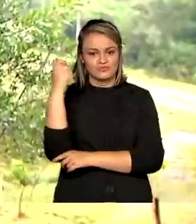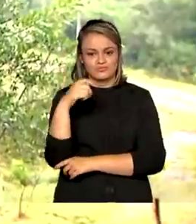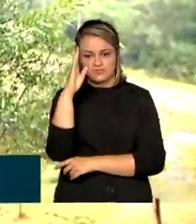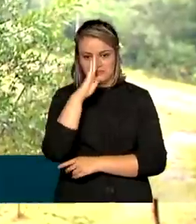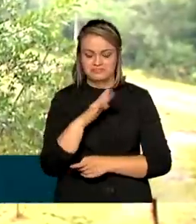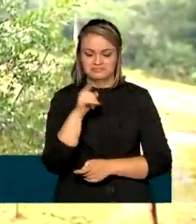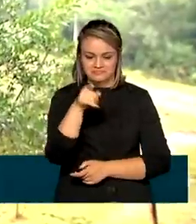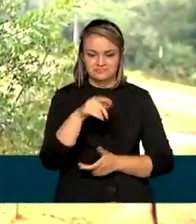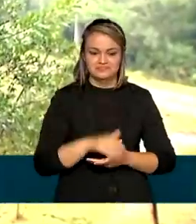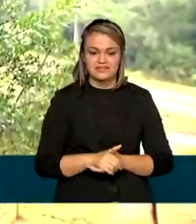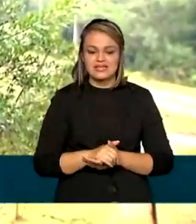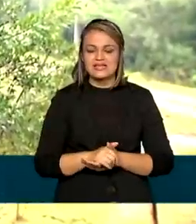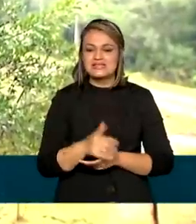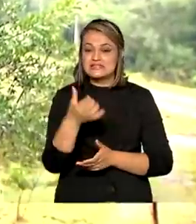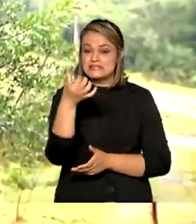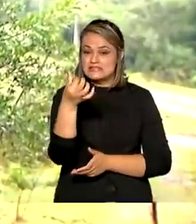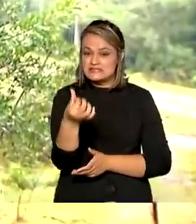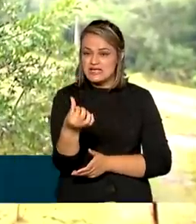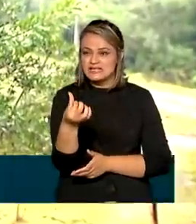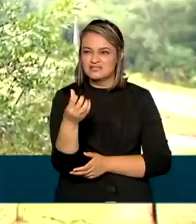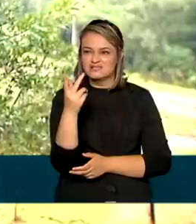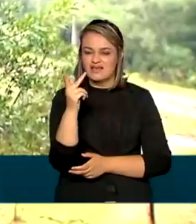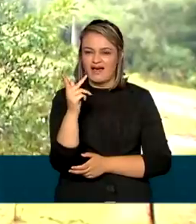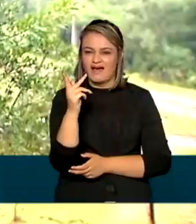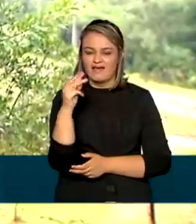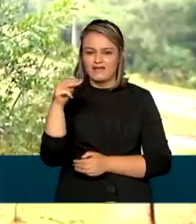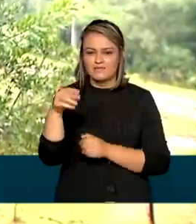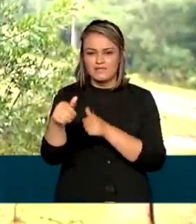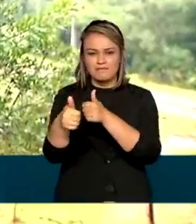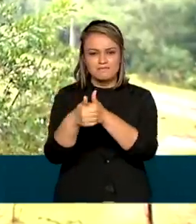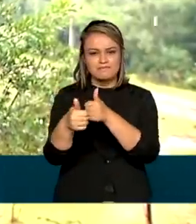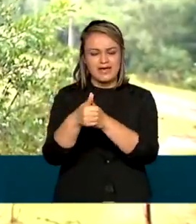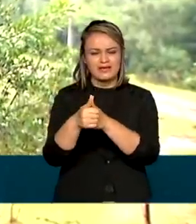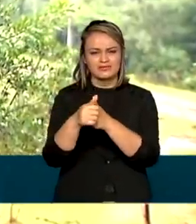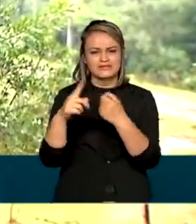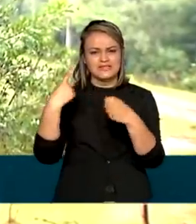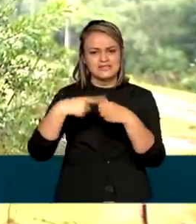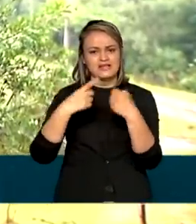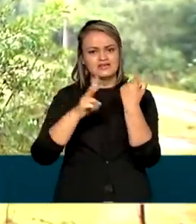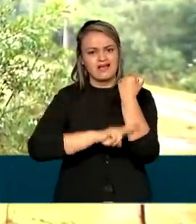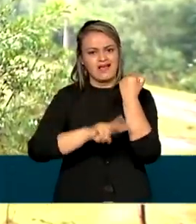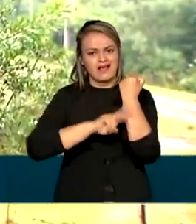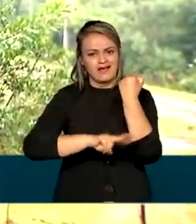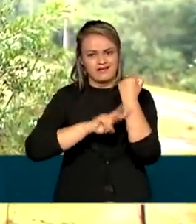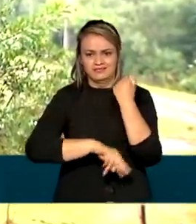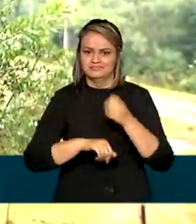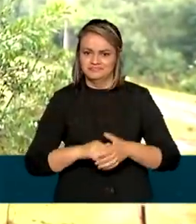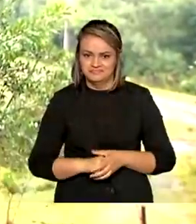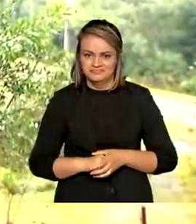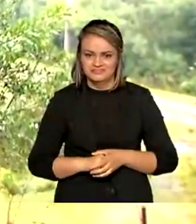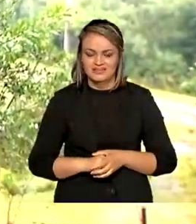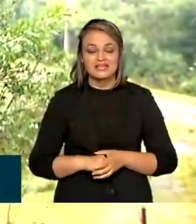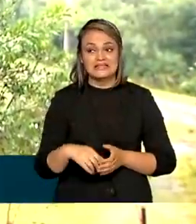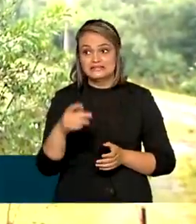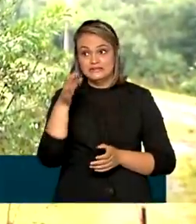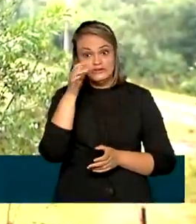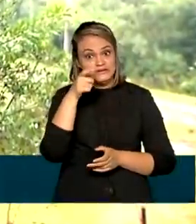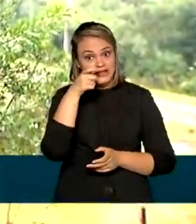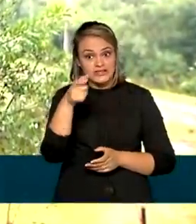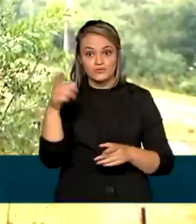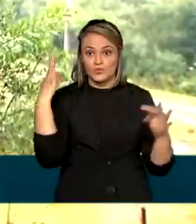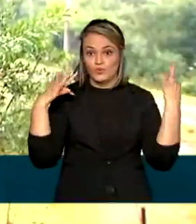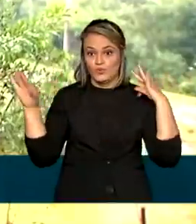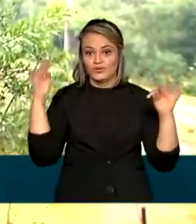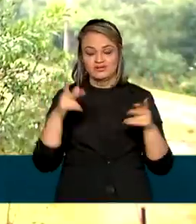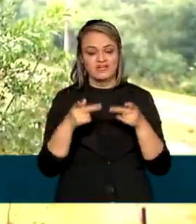A Floresta Nacional fica a 6 quilômetros do centro de Canela, ou seja, praticamente dentro da cidade, o que atrai muitos turistas,